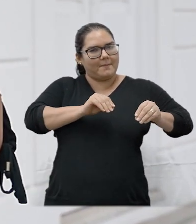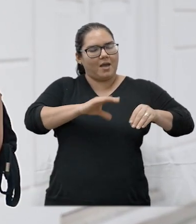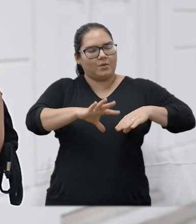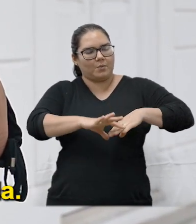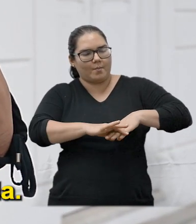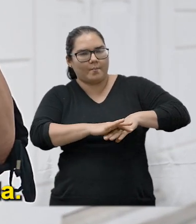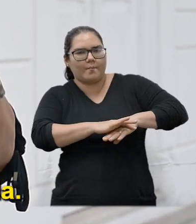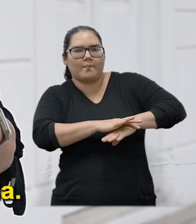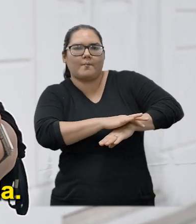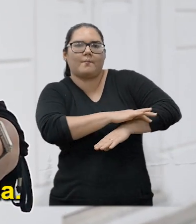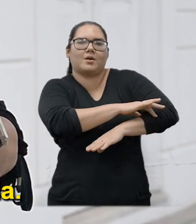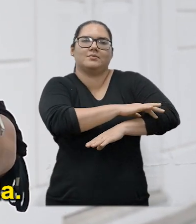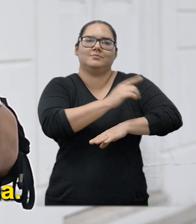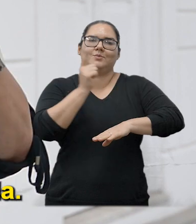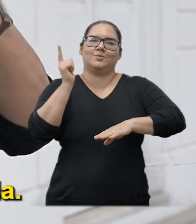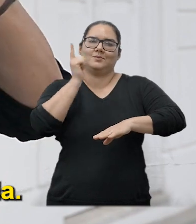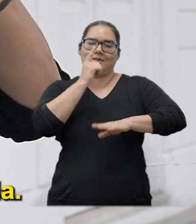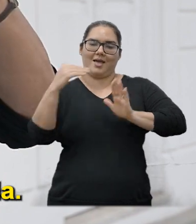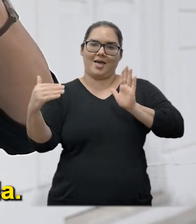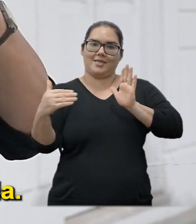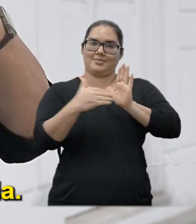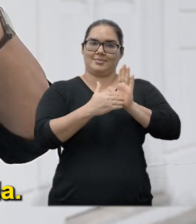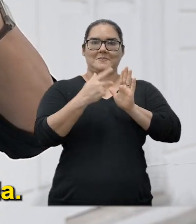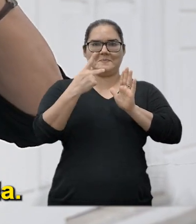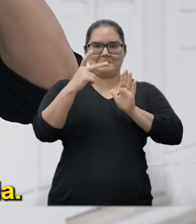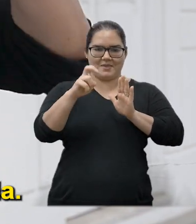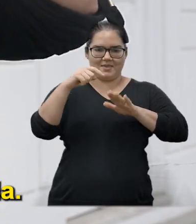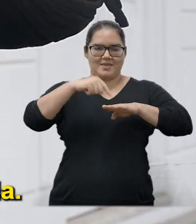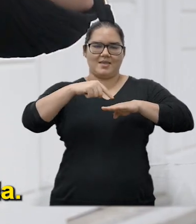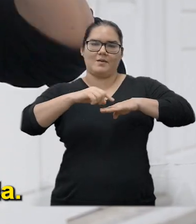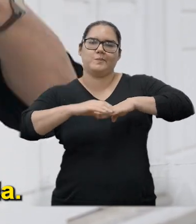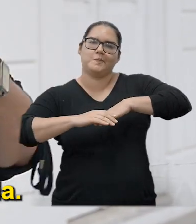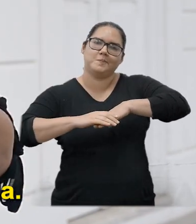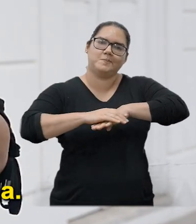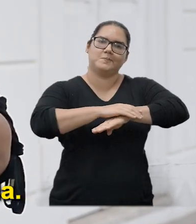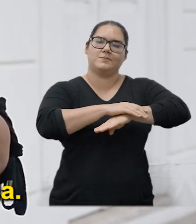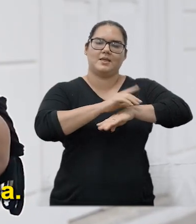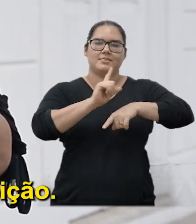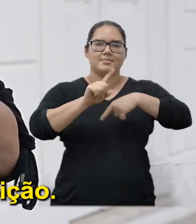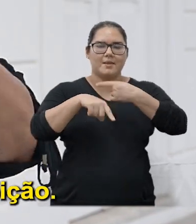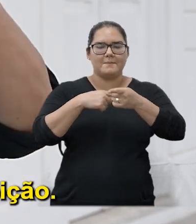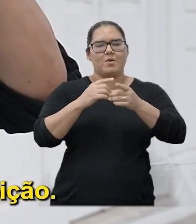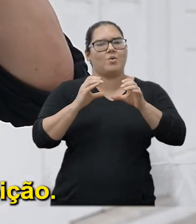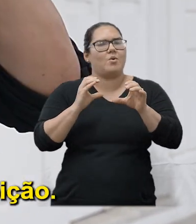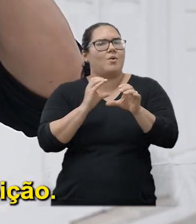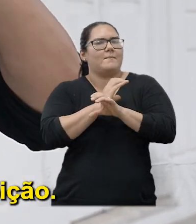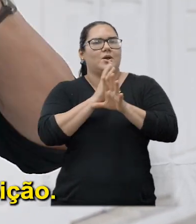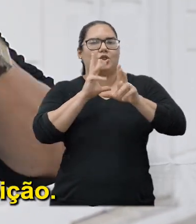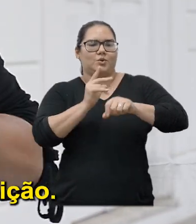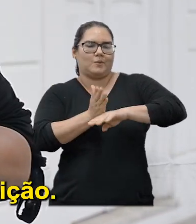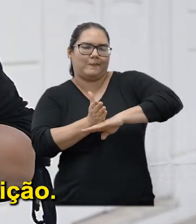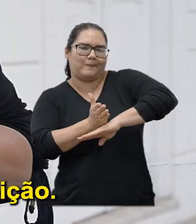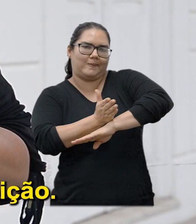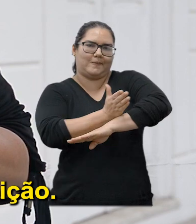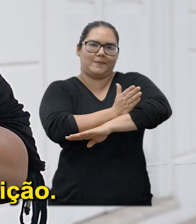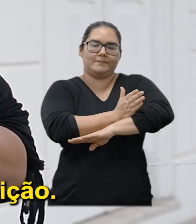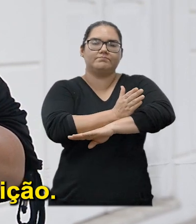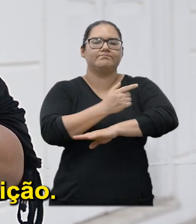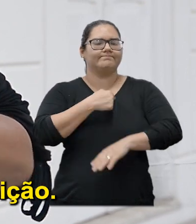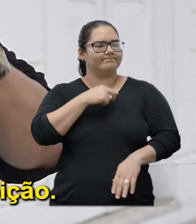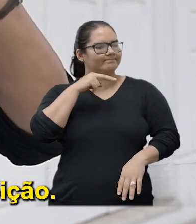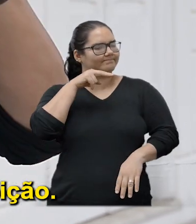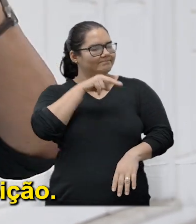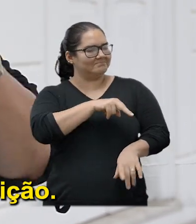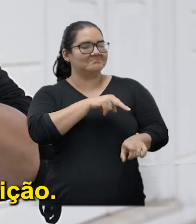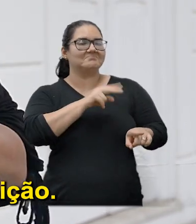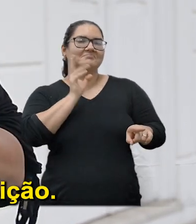fim Vestindo o pé Depois os dedos Até a canela Eu achava uma beleza Aquilo tudo